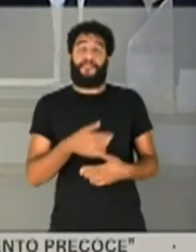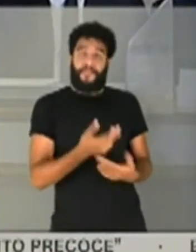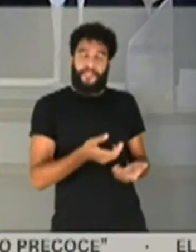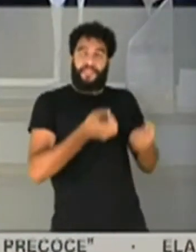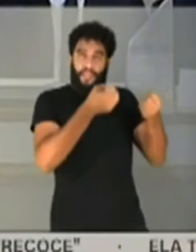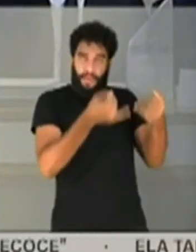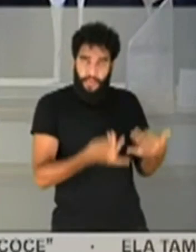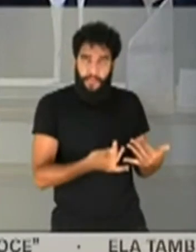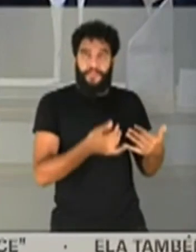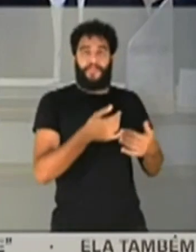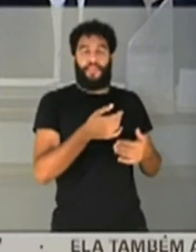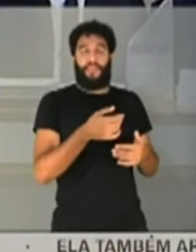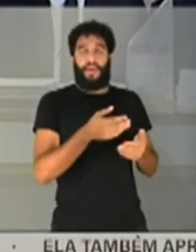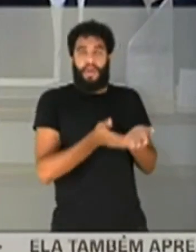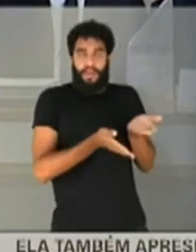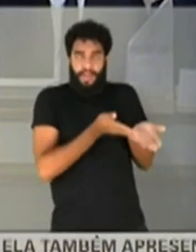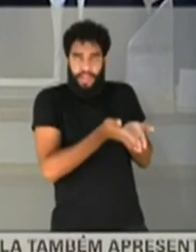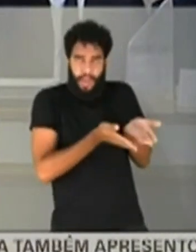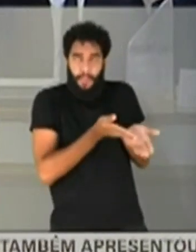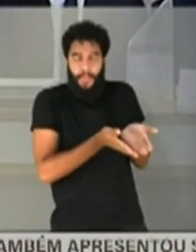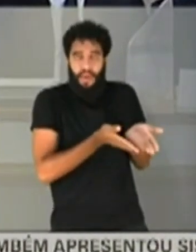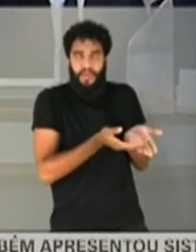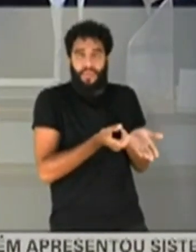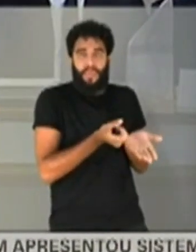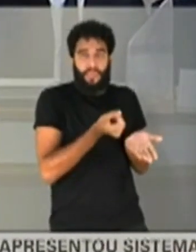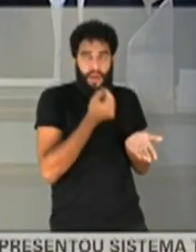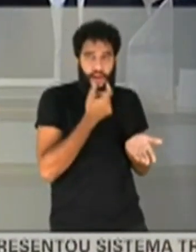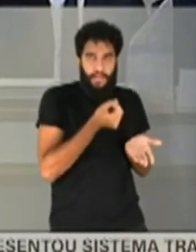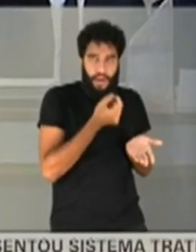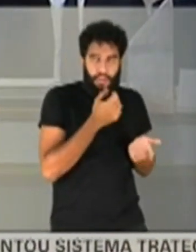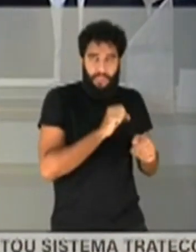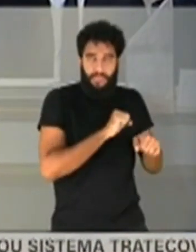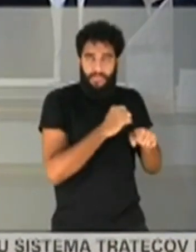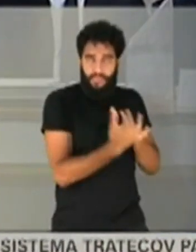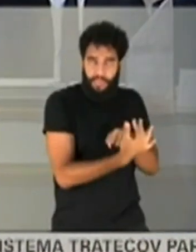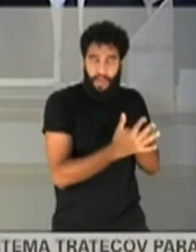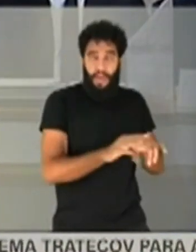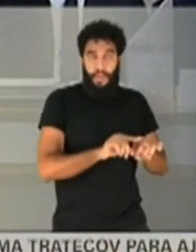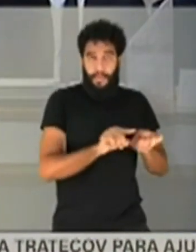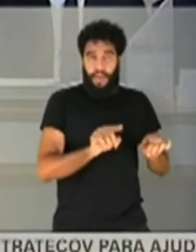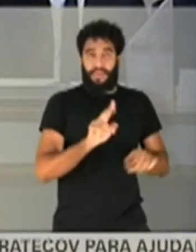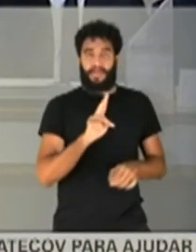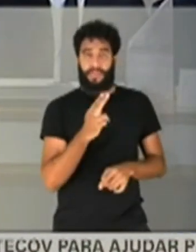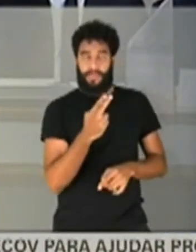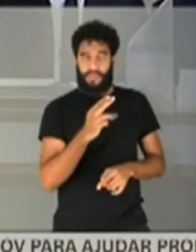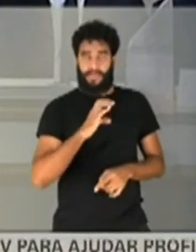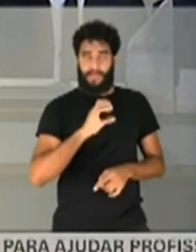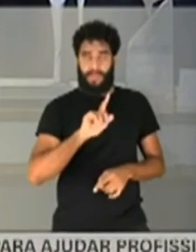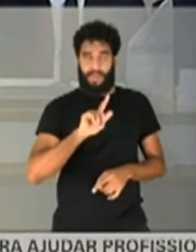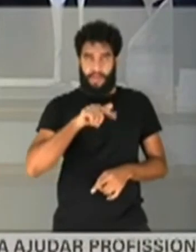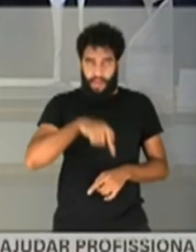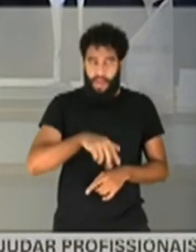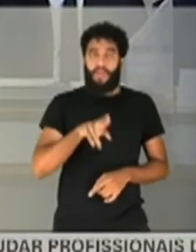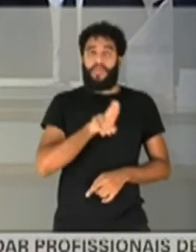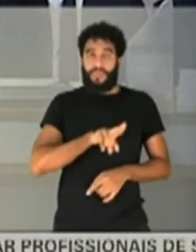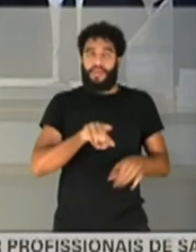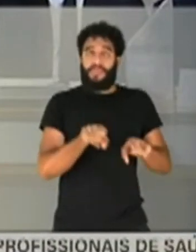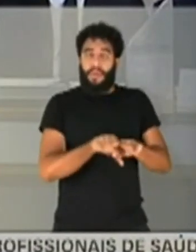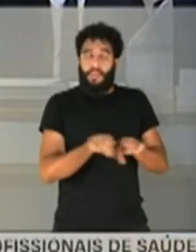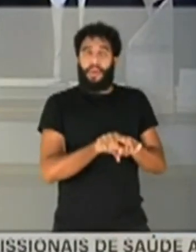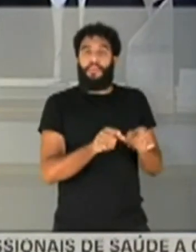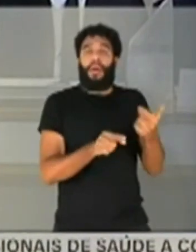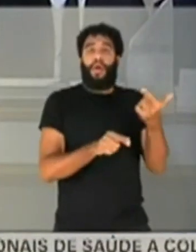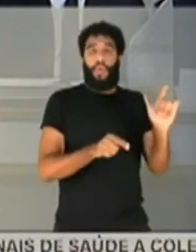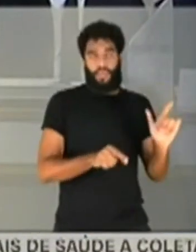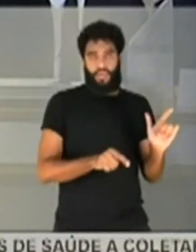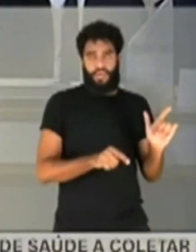o tratamento de Covid, mas o que eu estou dizendo é que a hidroxicloroquina é um medicamento que nós utilizamos para outras casas